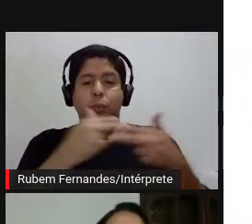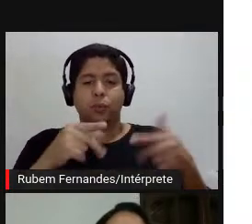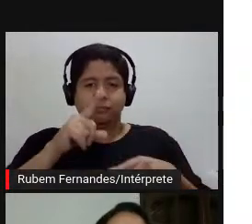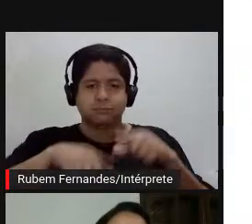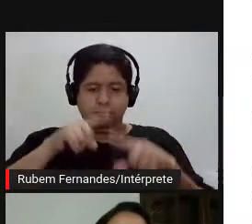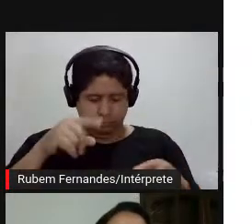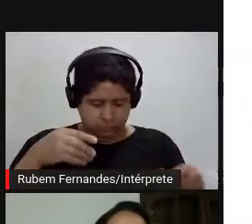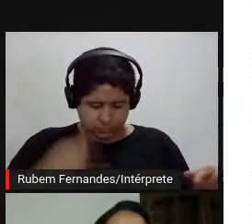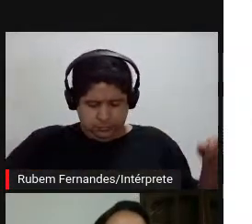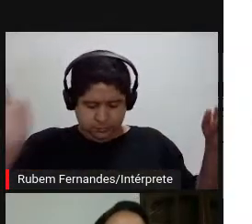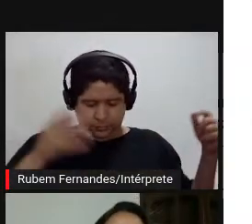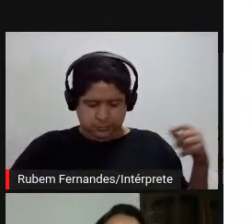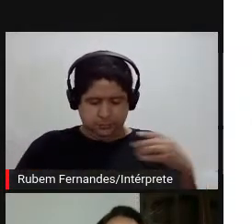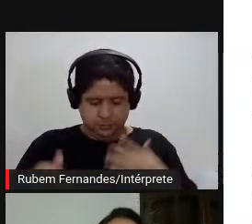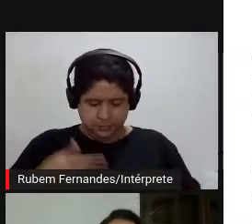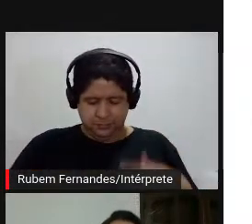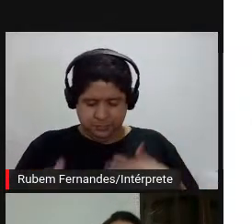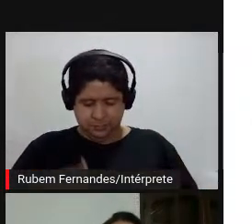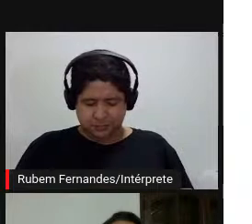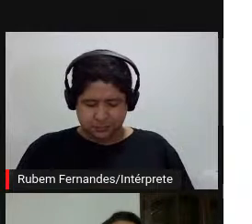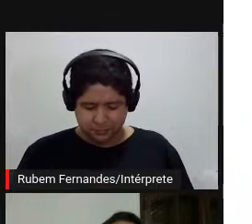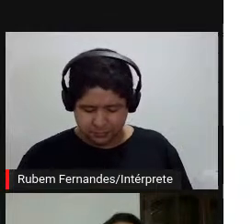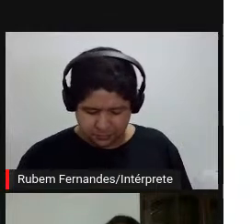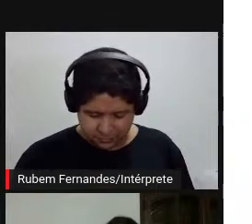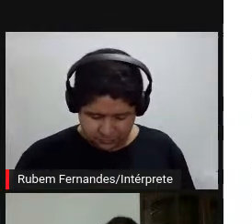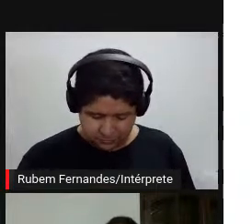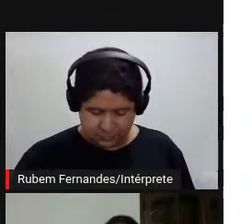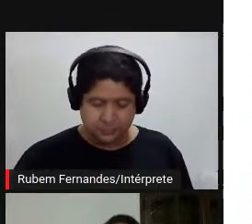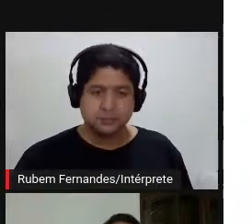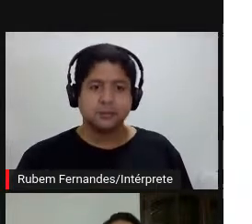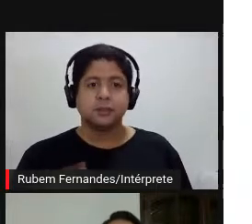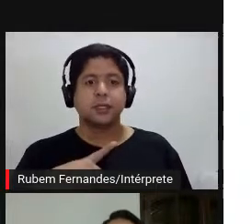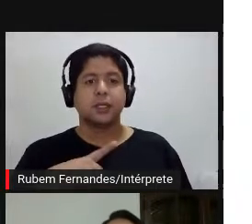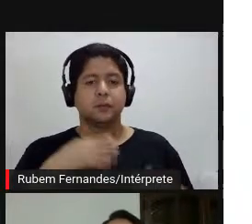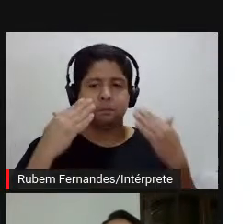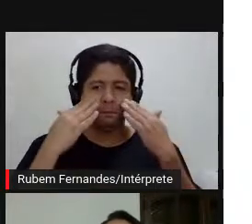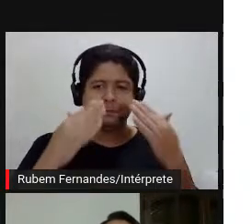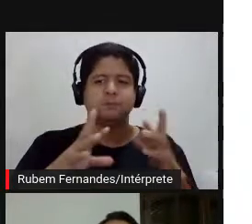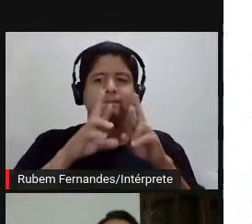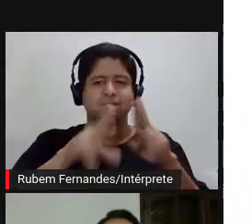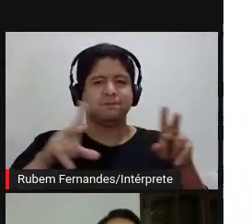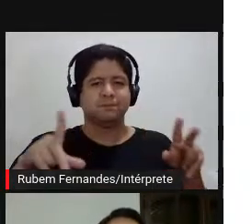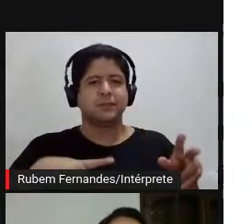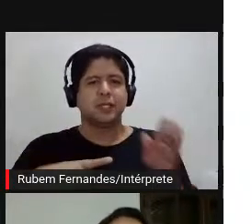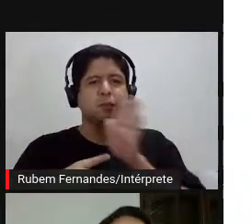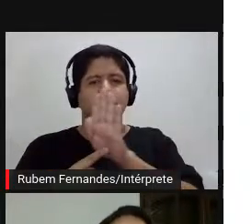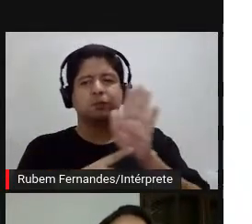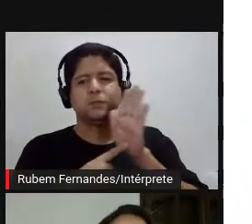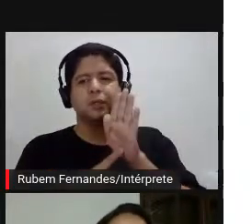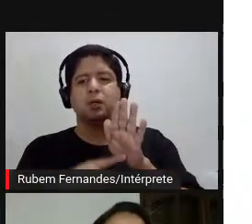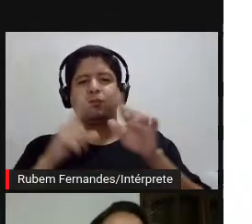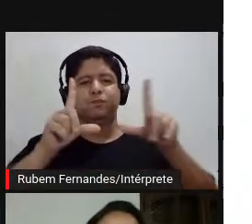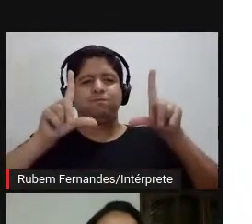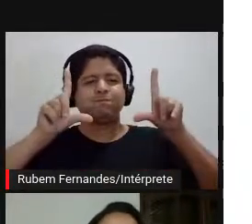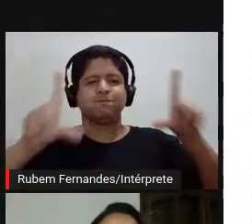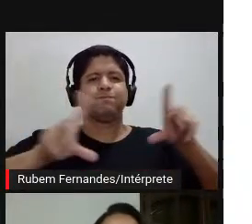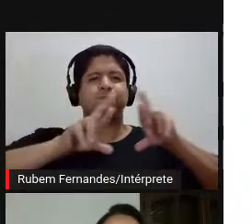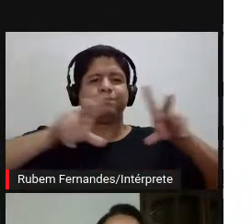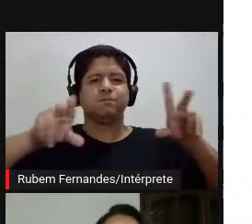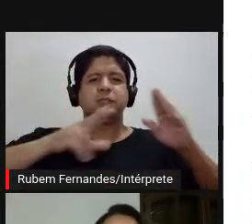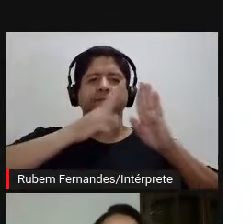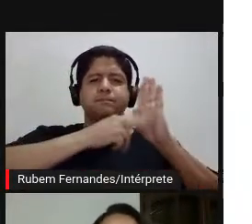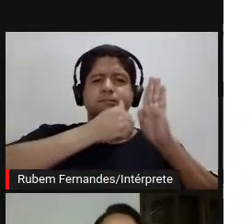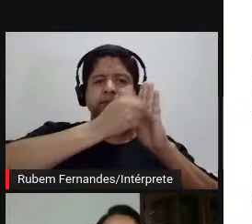caracteriza o início da instituição arte, das exposições com objetos, com quadros, pinturas,